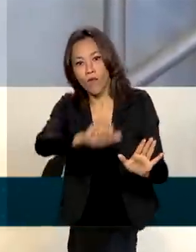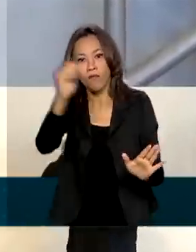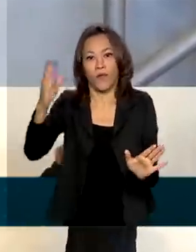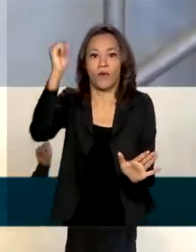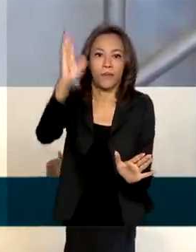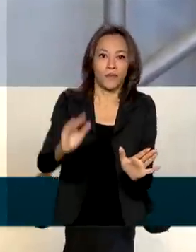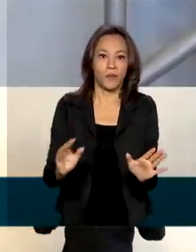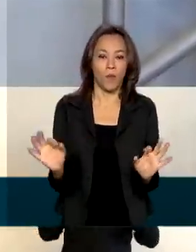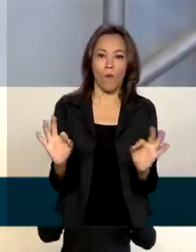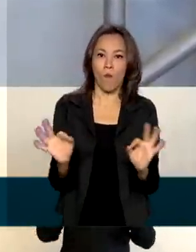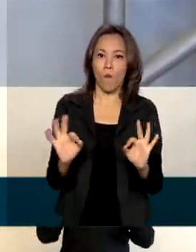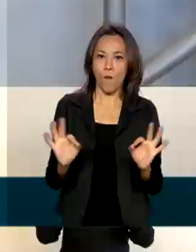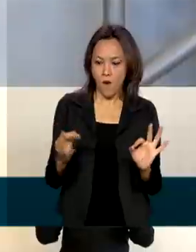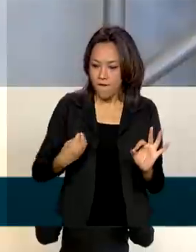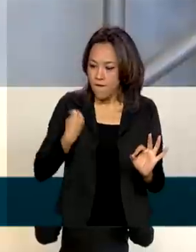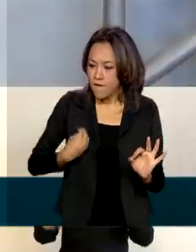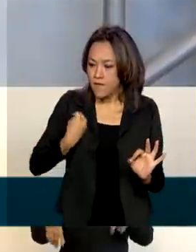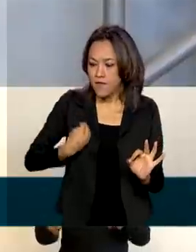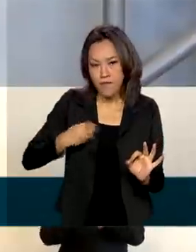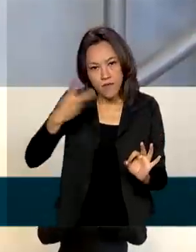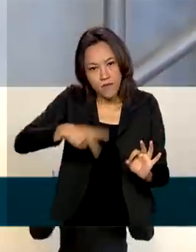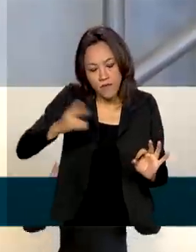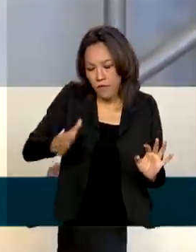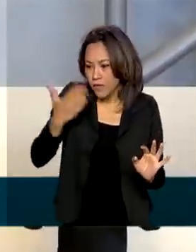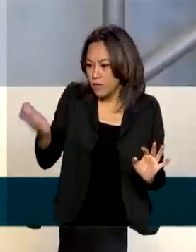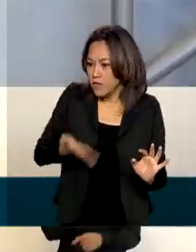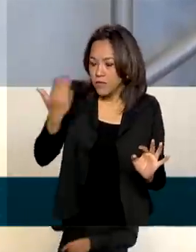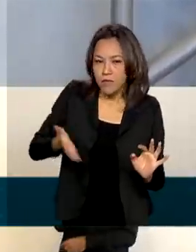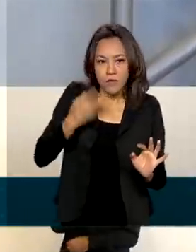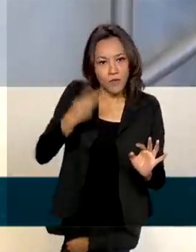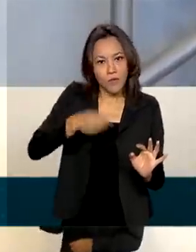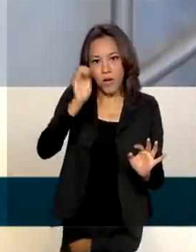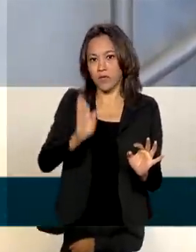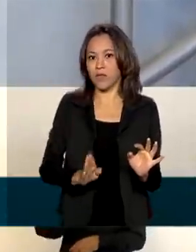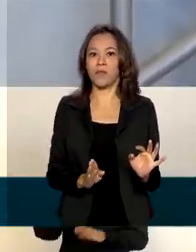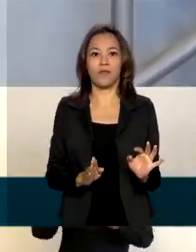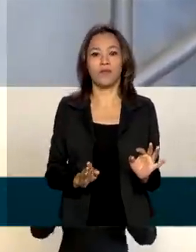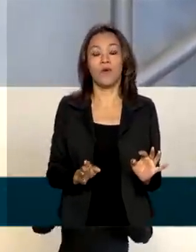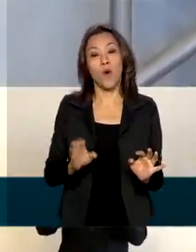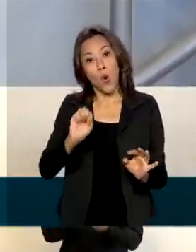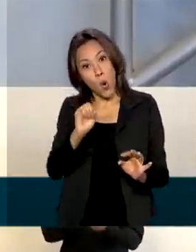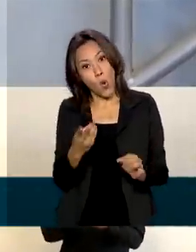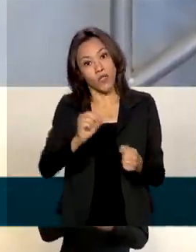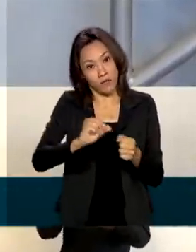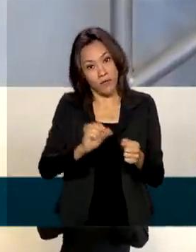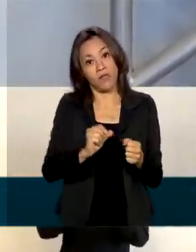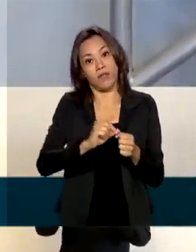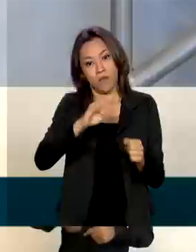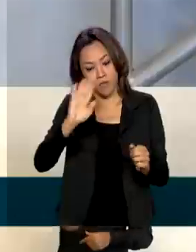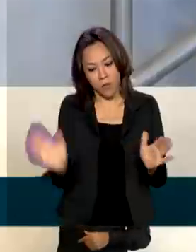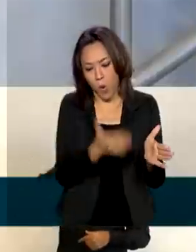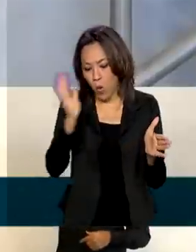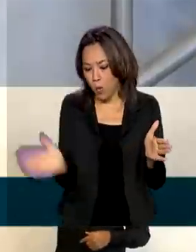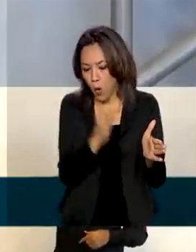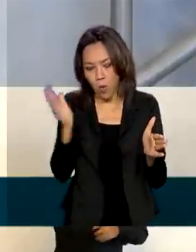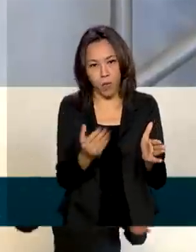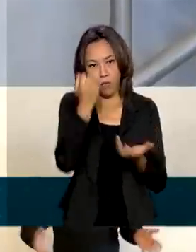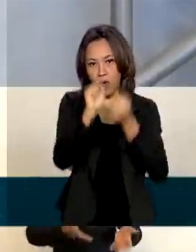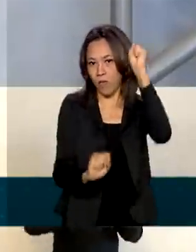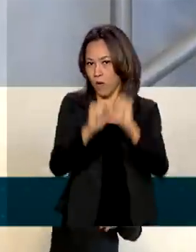Nada. A gente vive com a nossa capacidade dentro do Brasil. Ou nós fabricamos no Brasil ou nós vamos